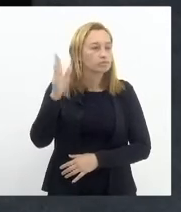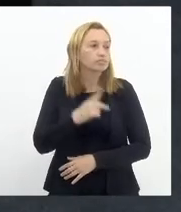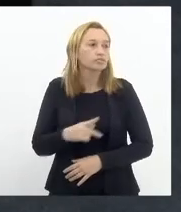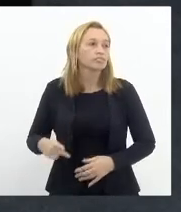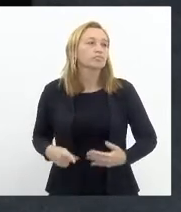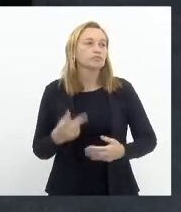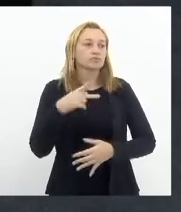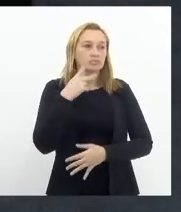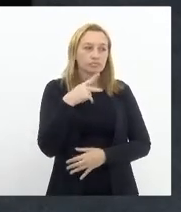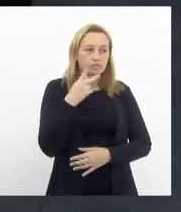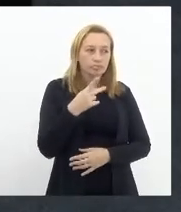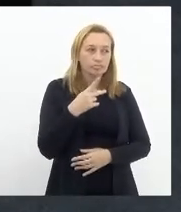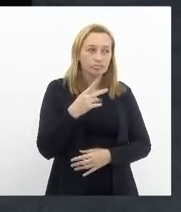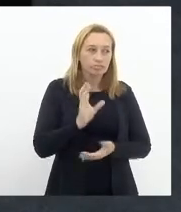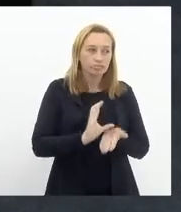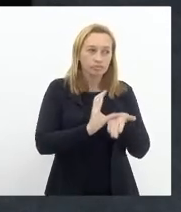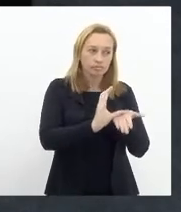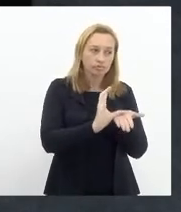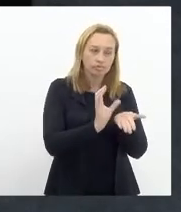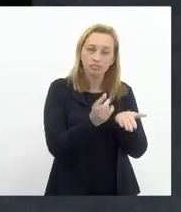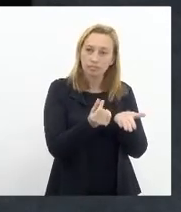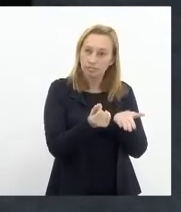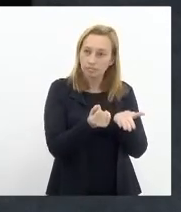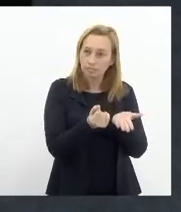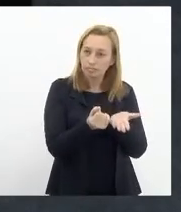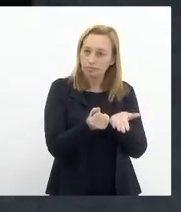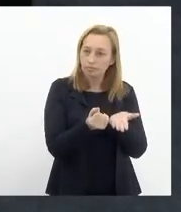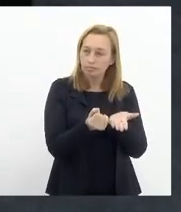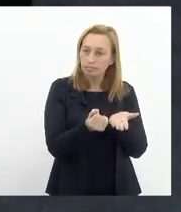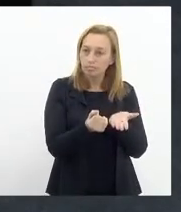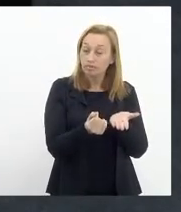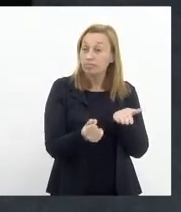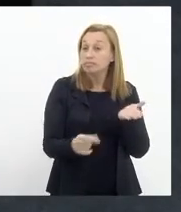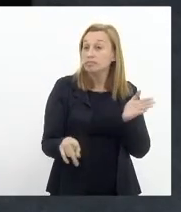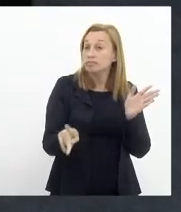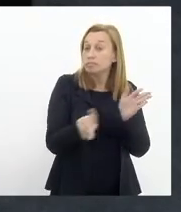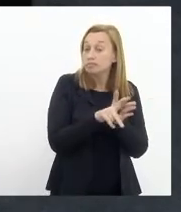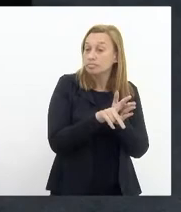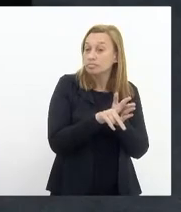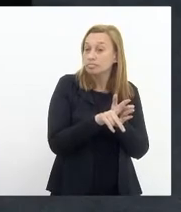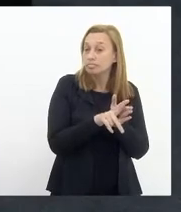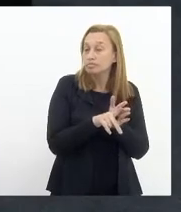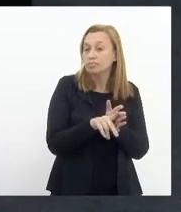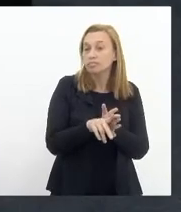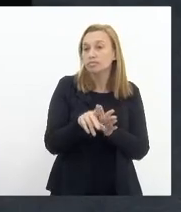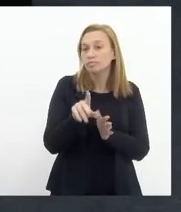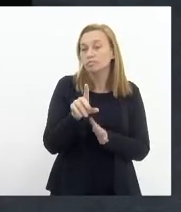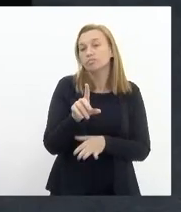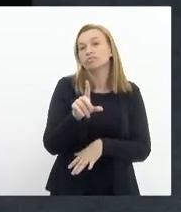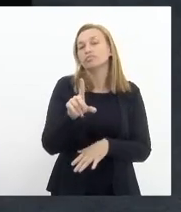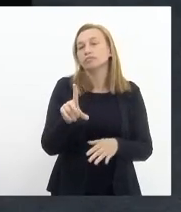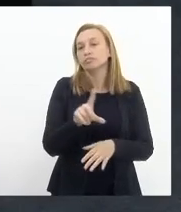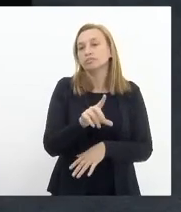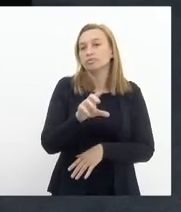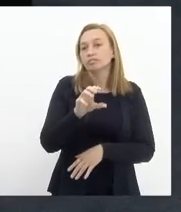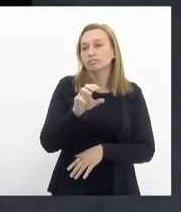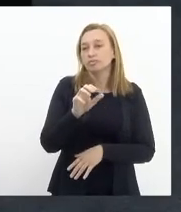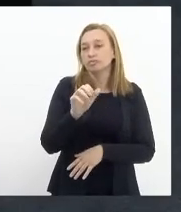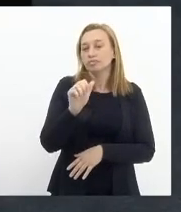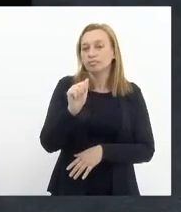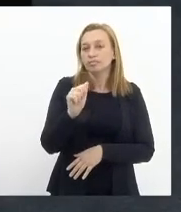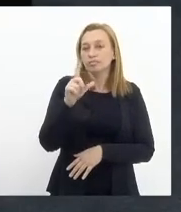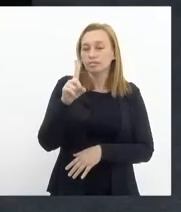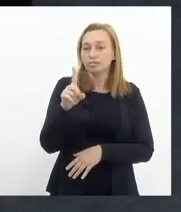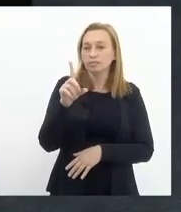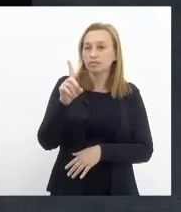dizer que os recursos são oriundos da lei federal Aldir Blanc nosso querido e saudoso Aldir